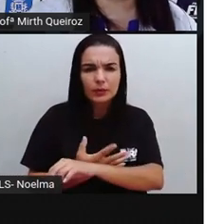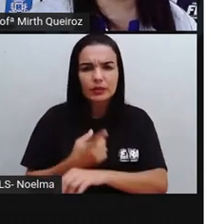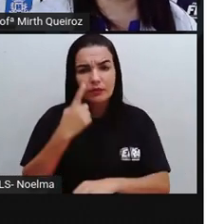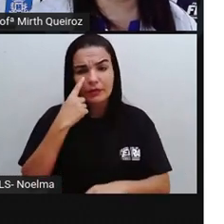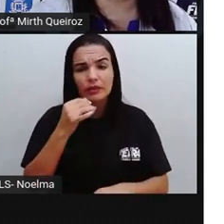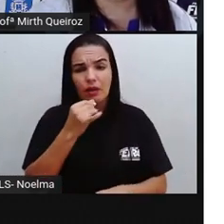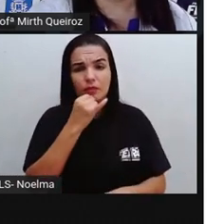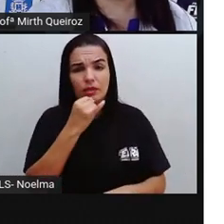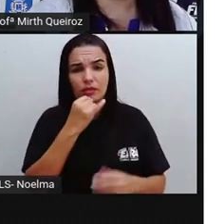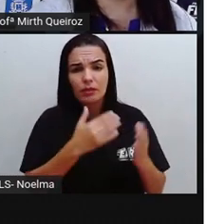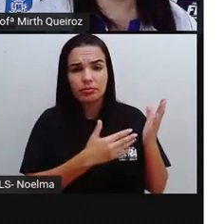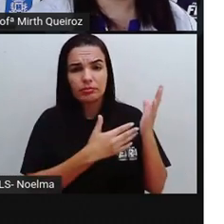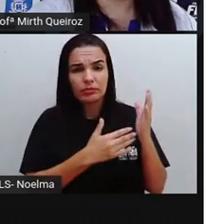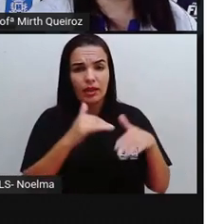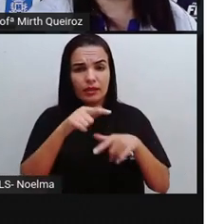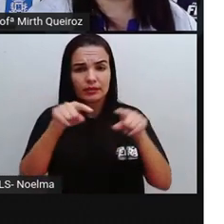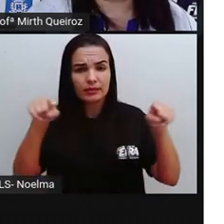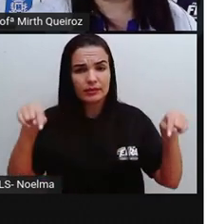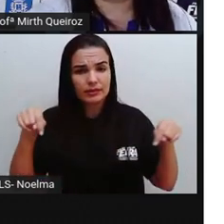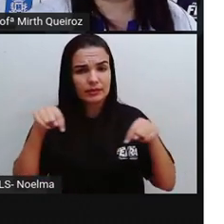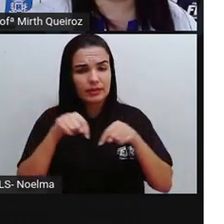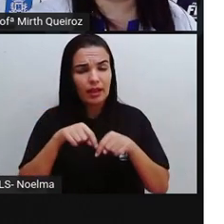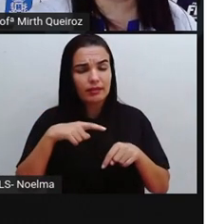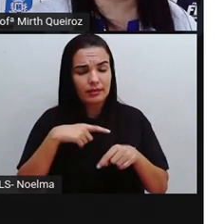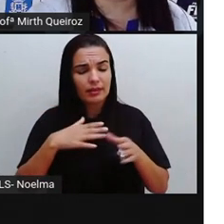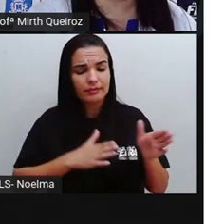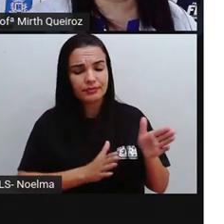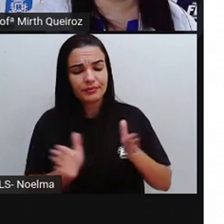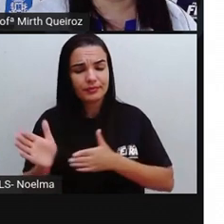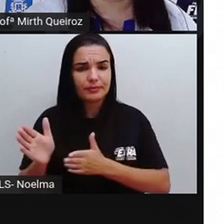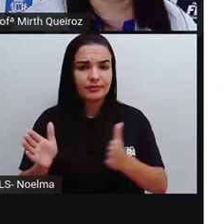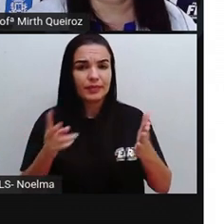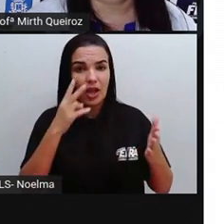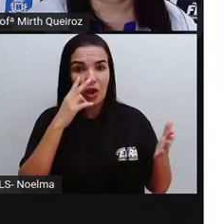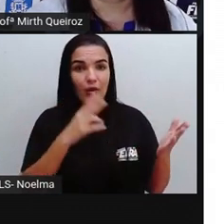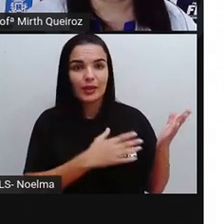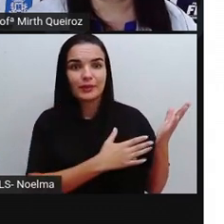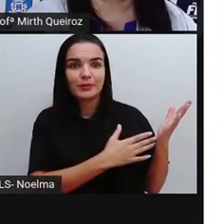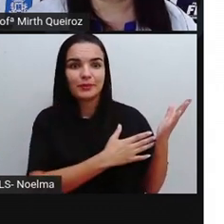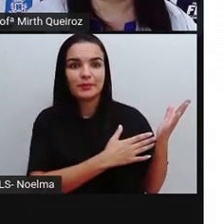mostrados aqui em salas dos diferentes tipos de estradas. Olha só.